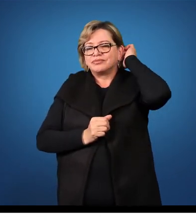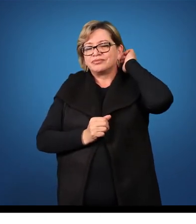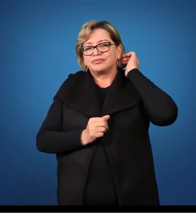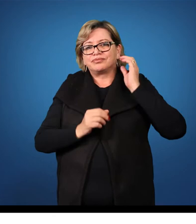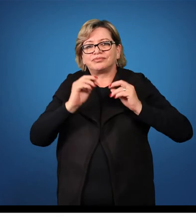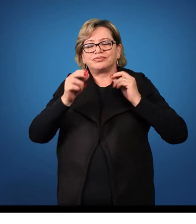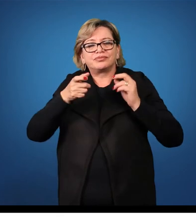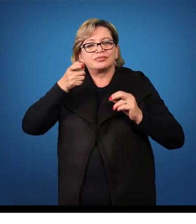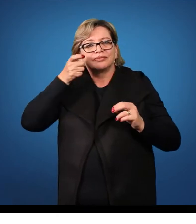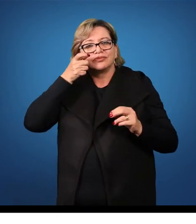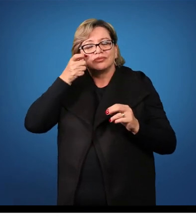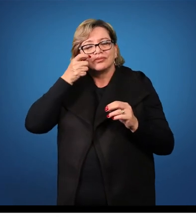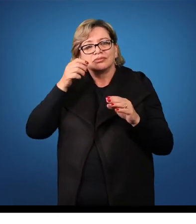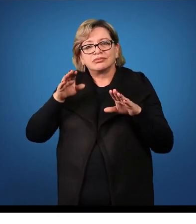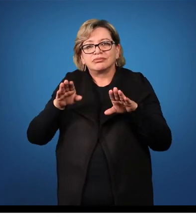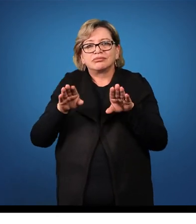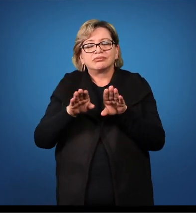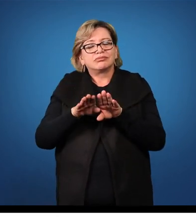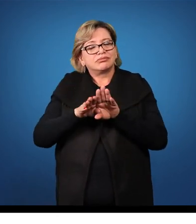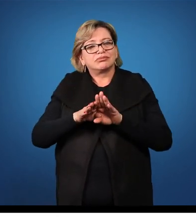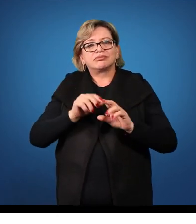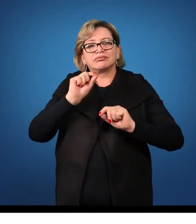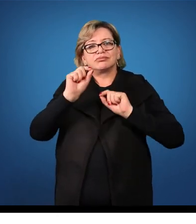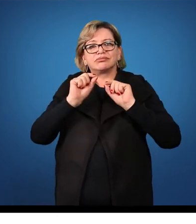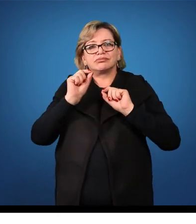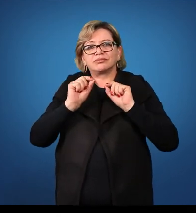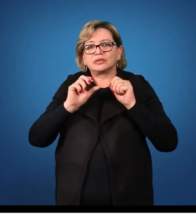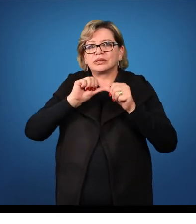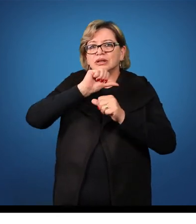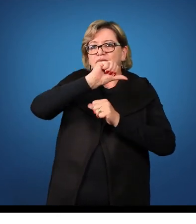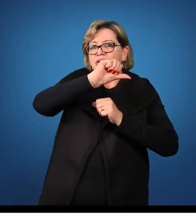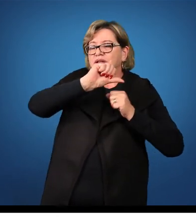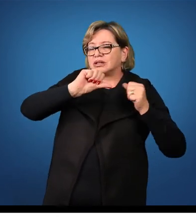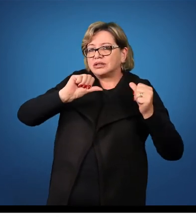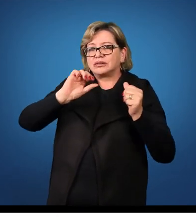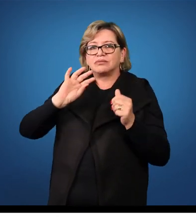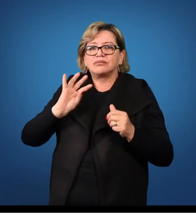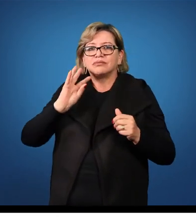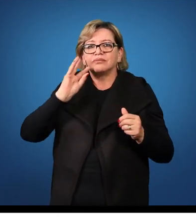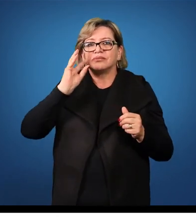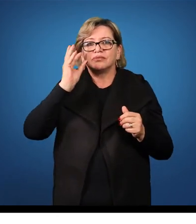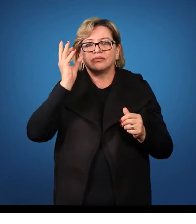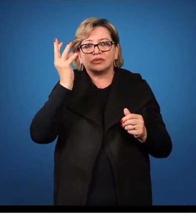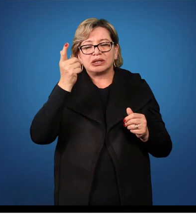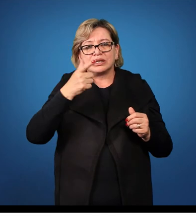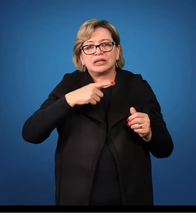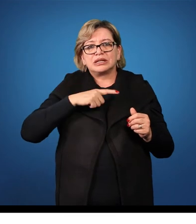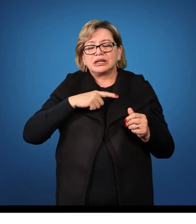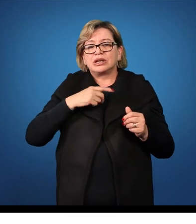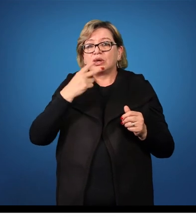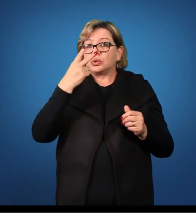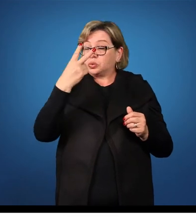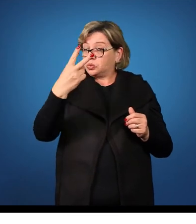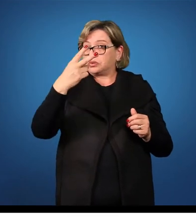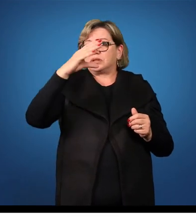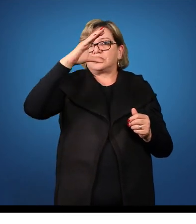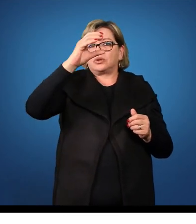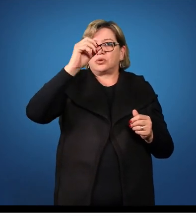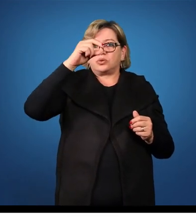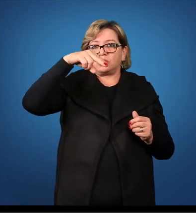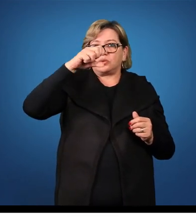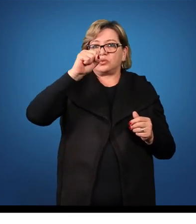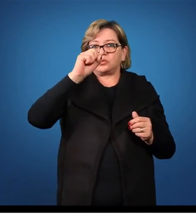Observe que a desinência está aqui, você tem duas consoantes que a